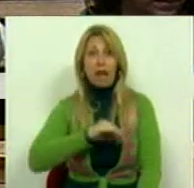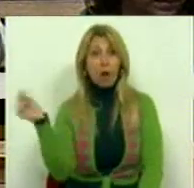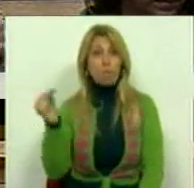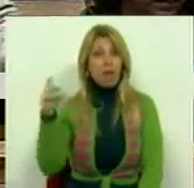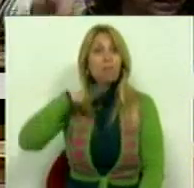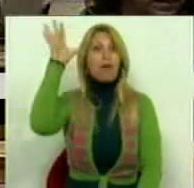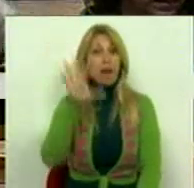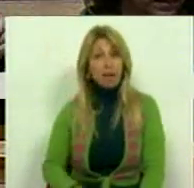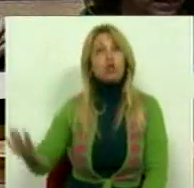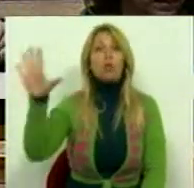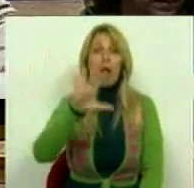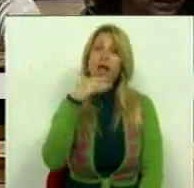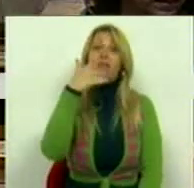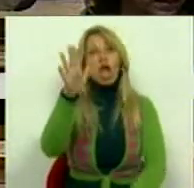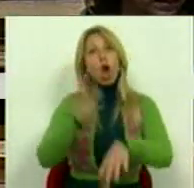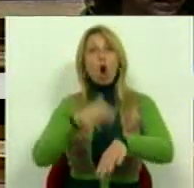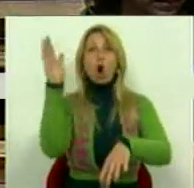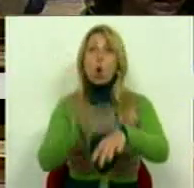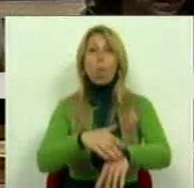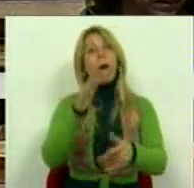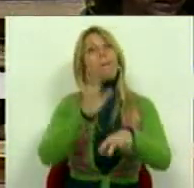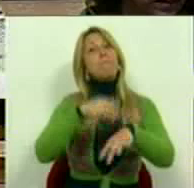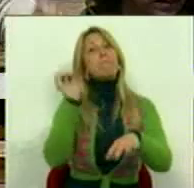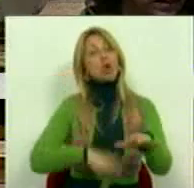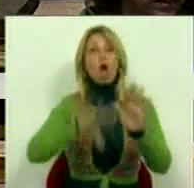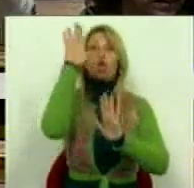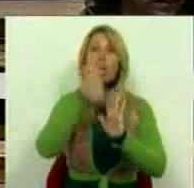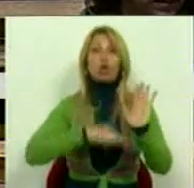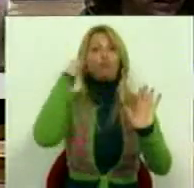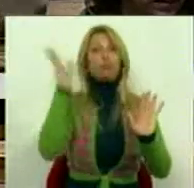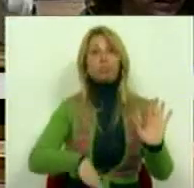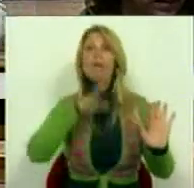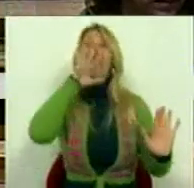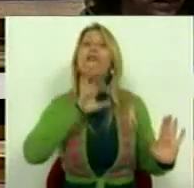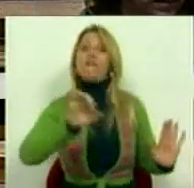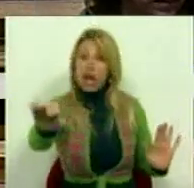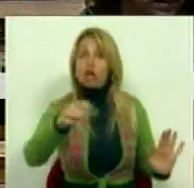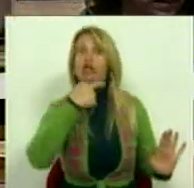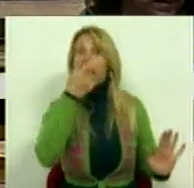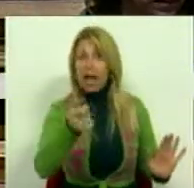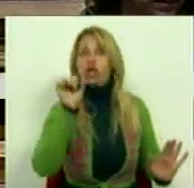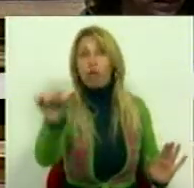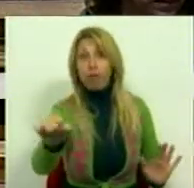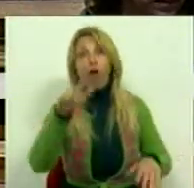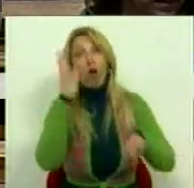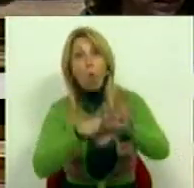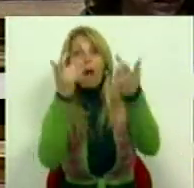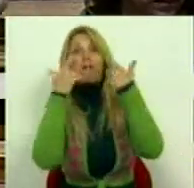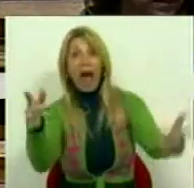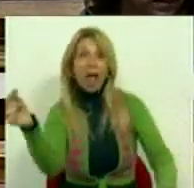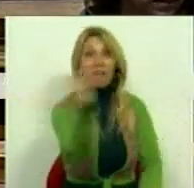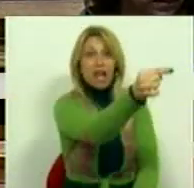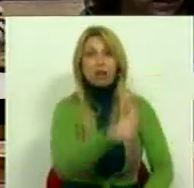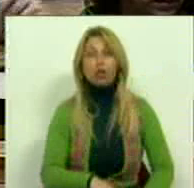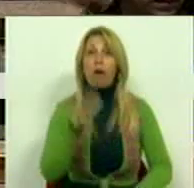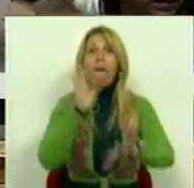nacional, que a culpa da precariedade dos seus filhos e dos seus netos é deles. Foram eles, com os